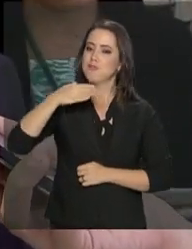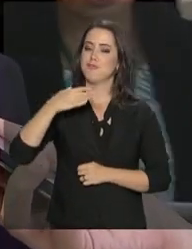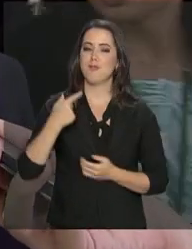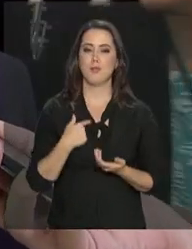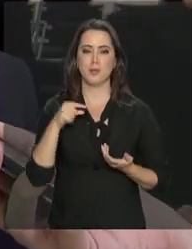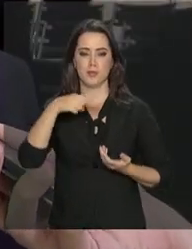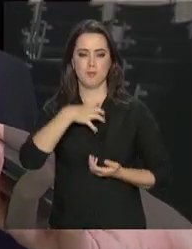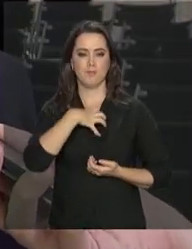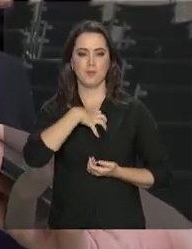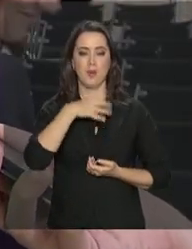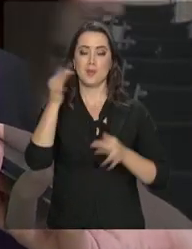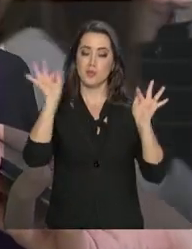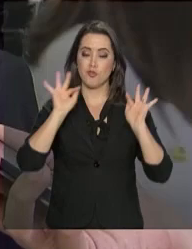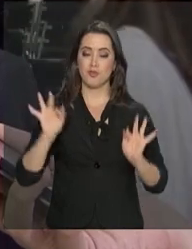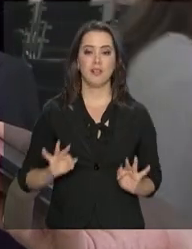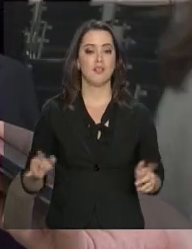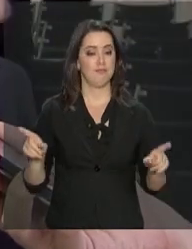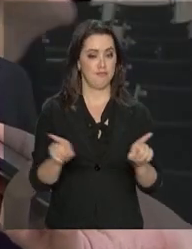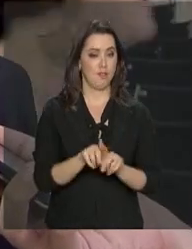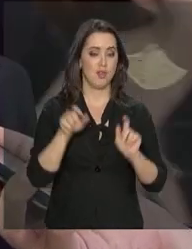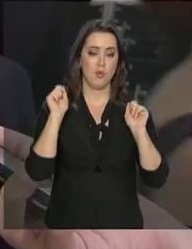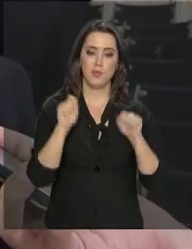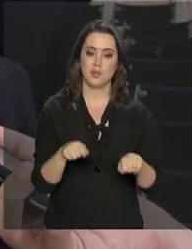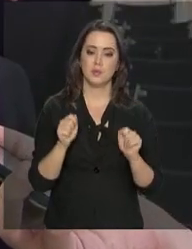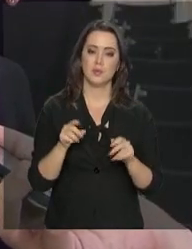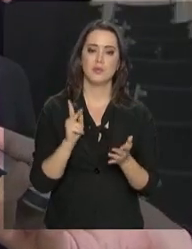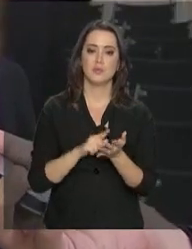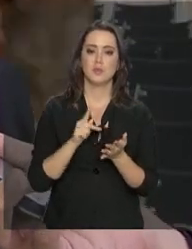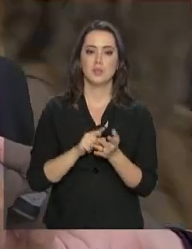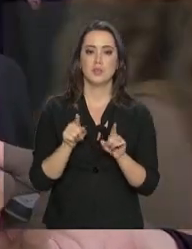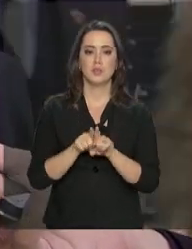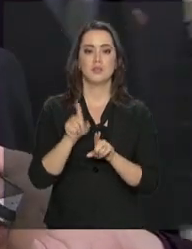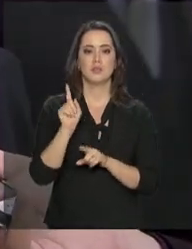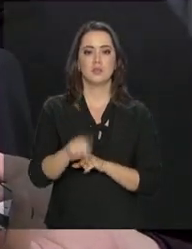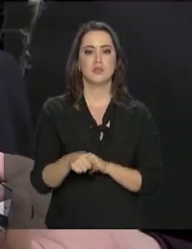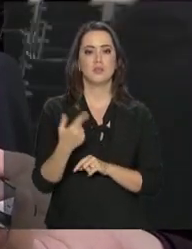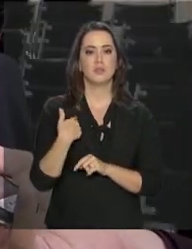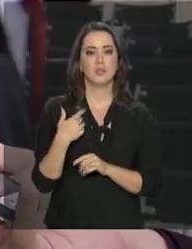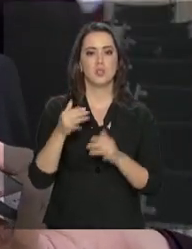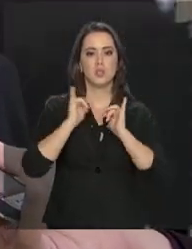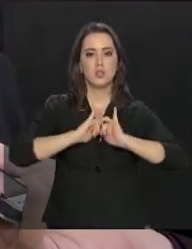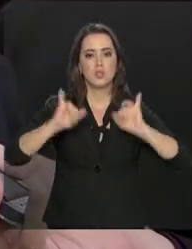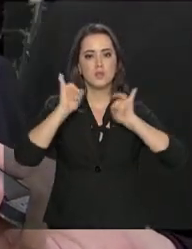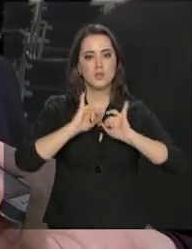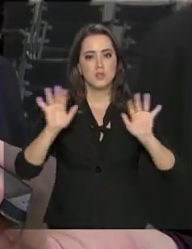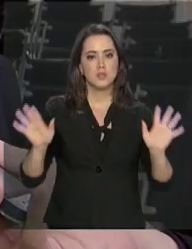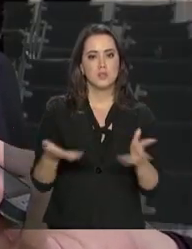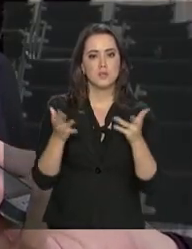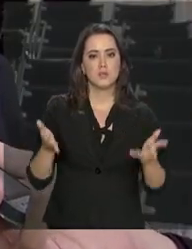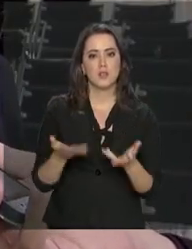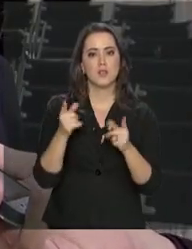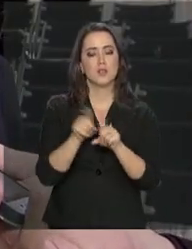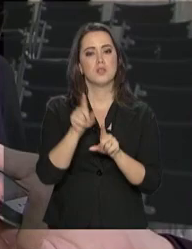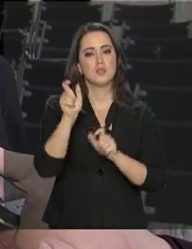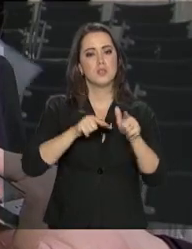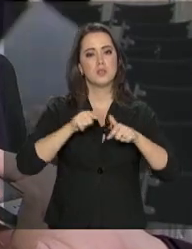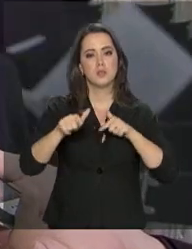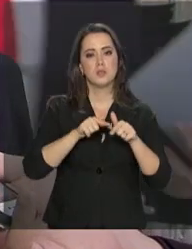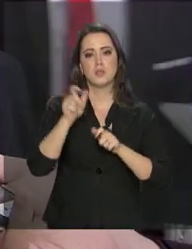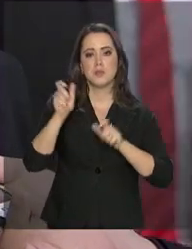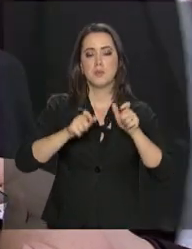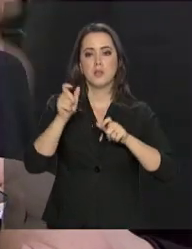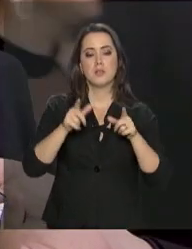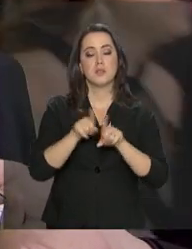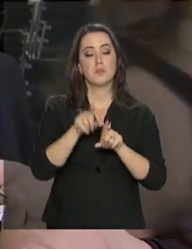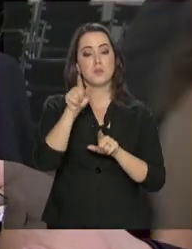profundamente feliz com a possibilidade, na verdade, de estar divulgando e valorizando o trabalho que as